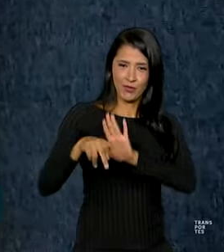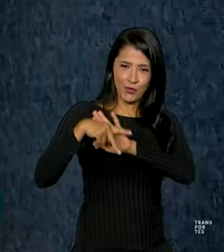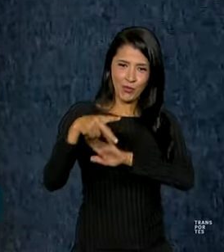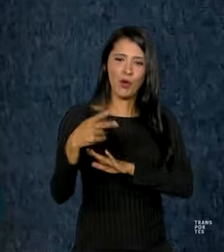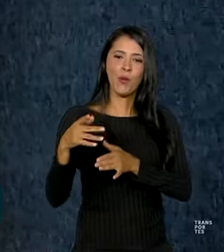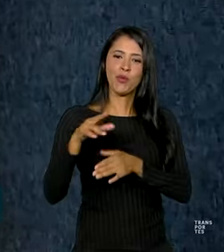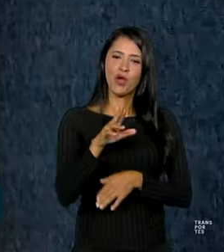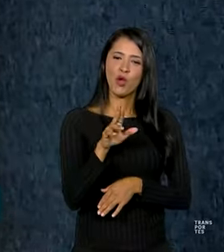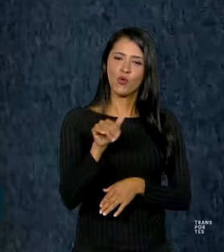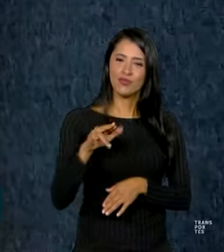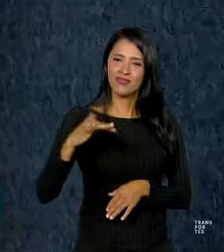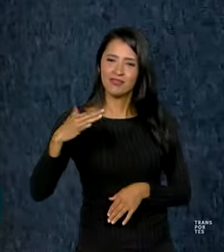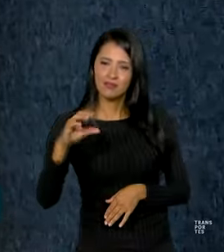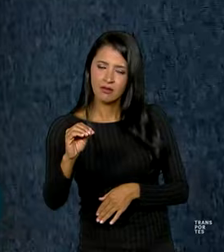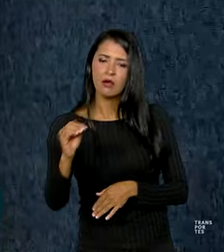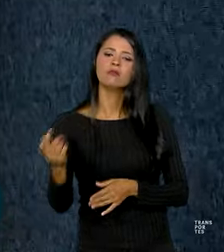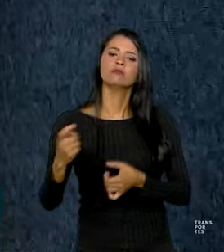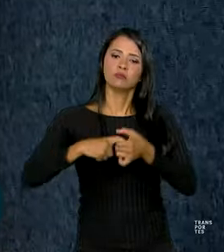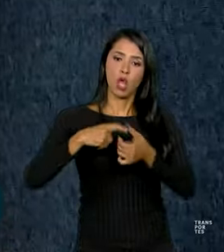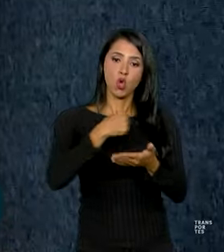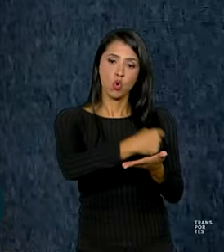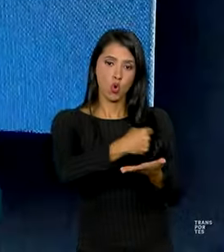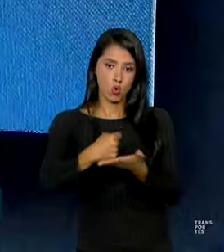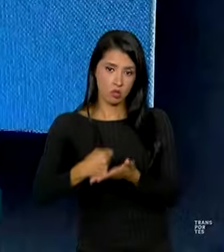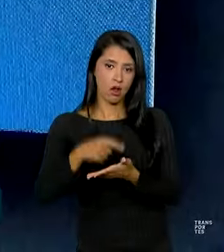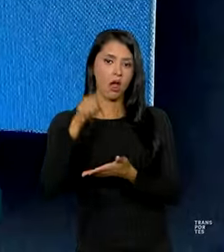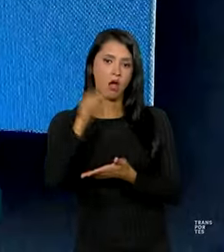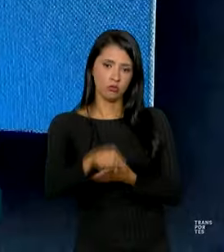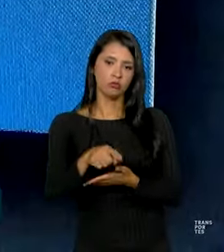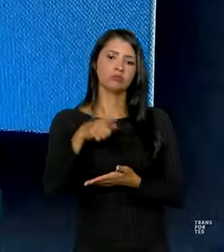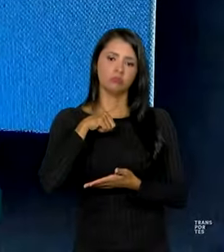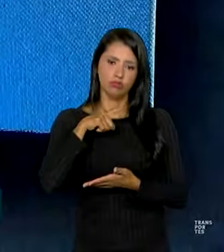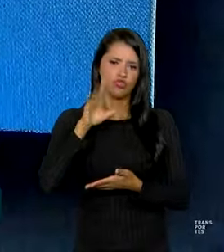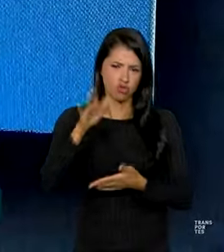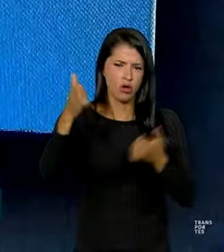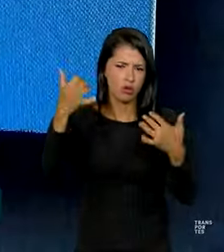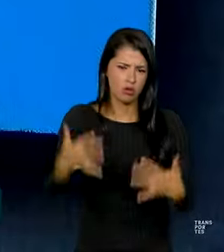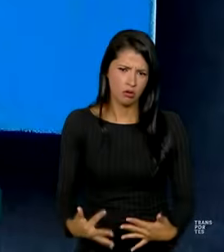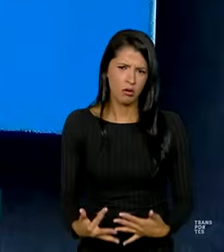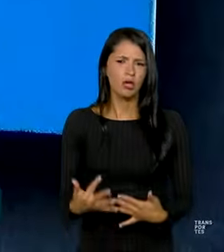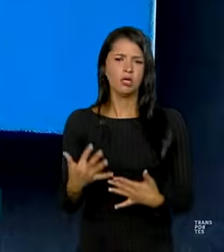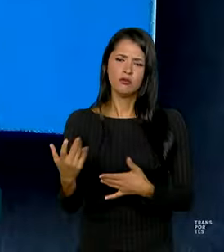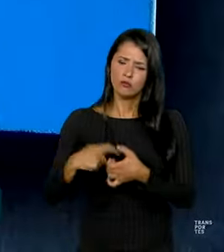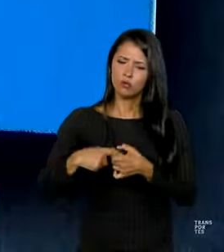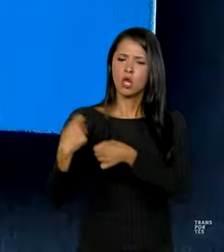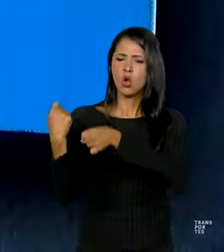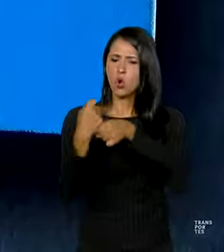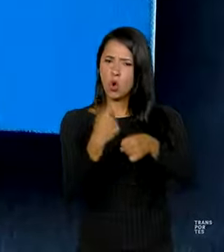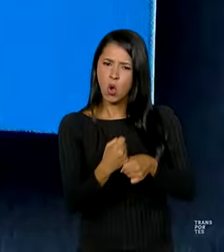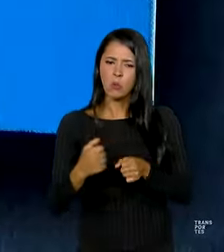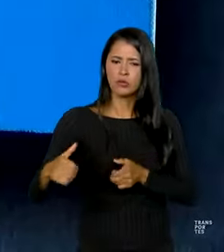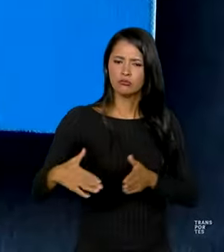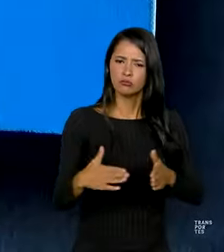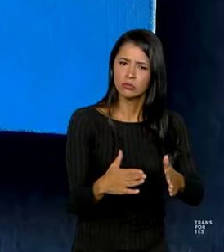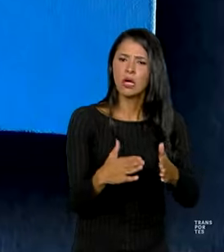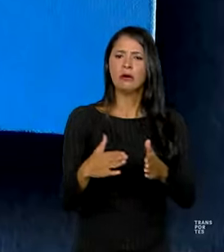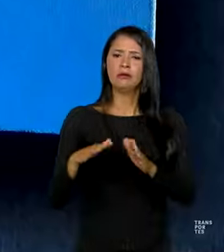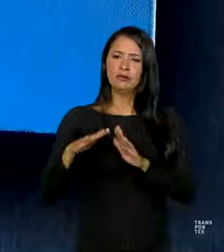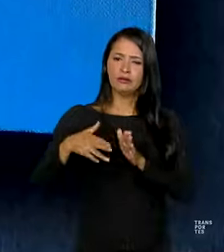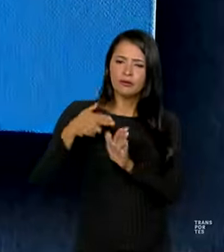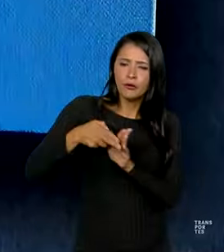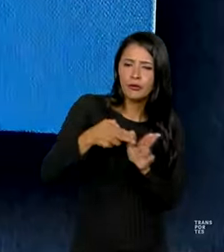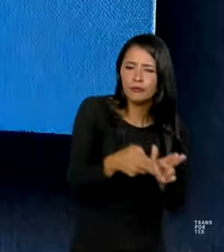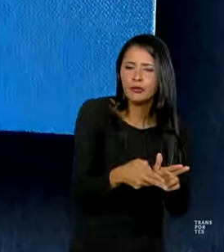reabilitar contratos de concessão, como aqui o Renan já disse, e retomar obras estruturantes, além de rodovias, ferrovias